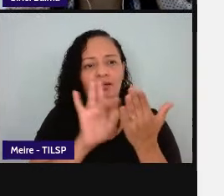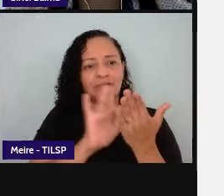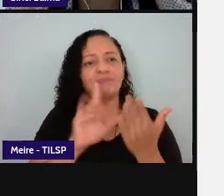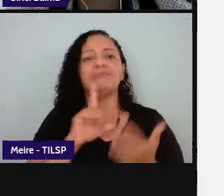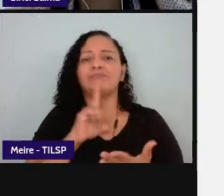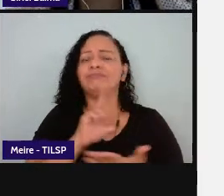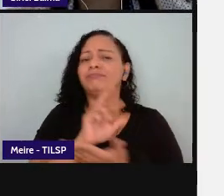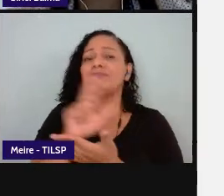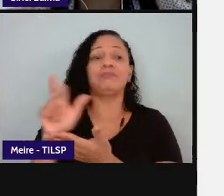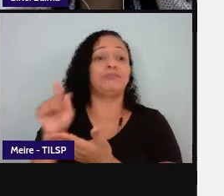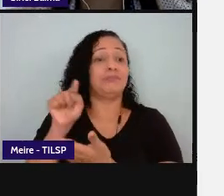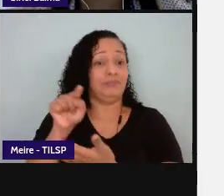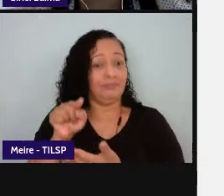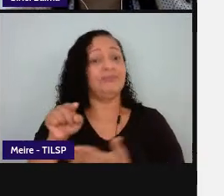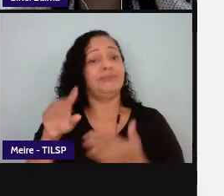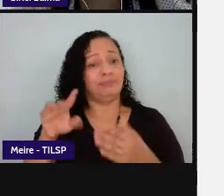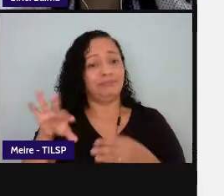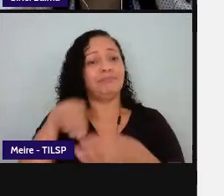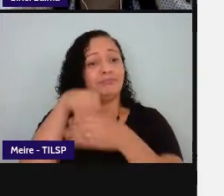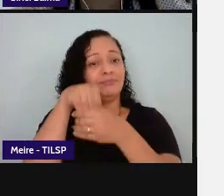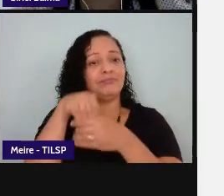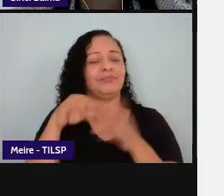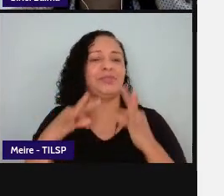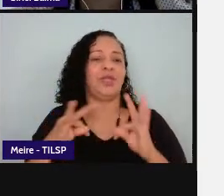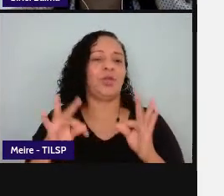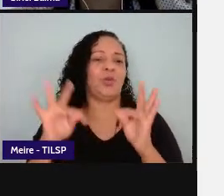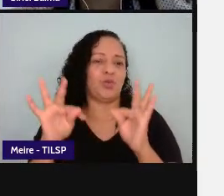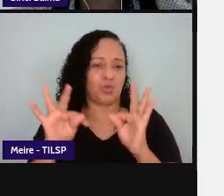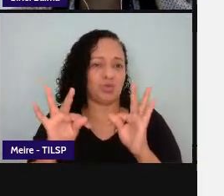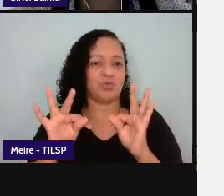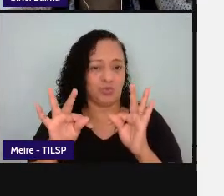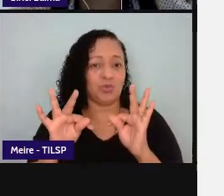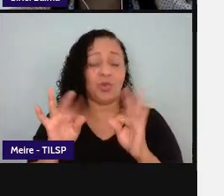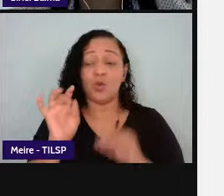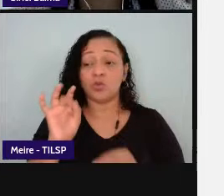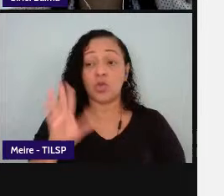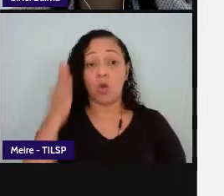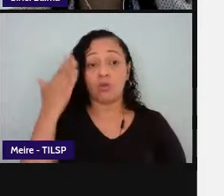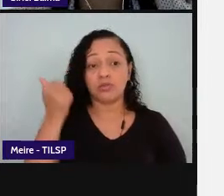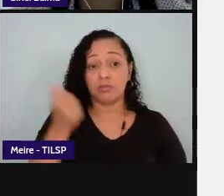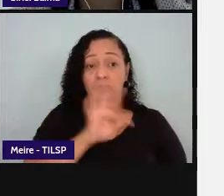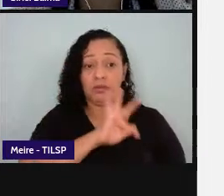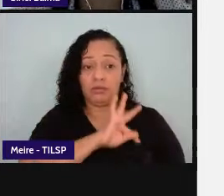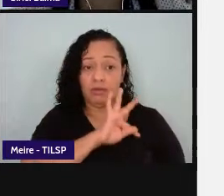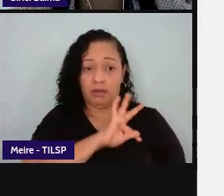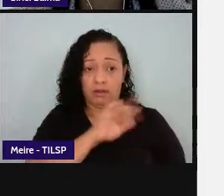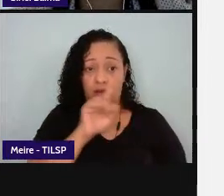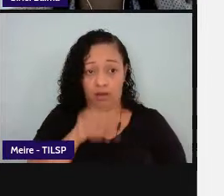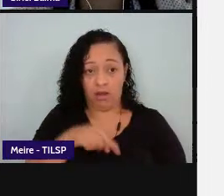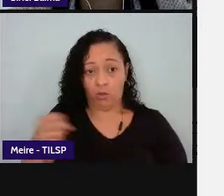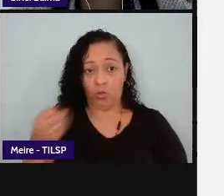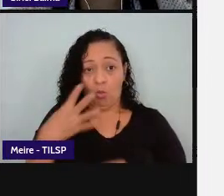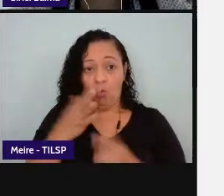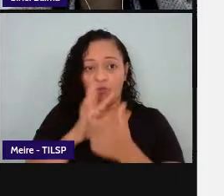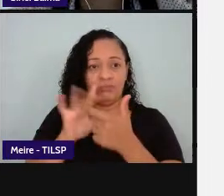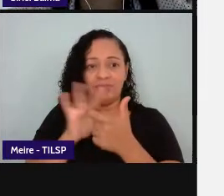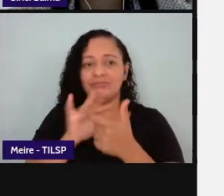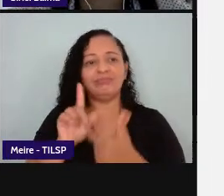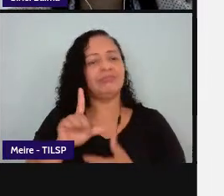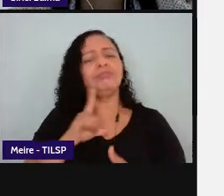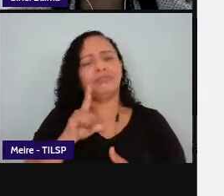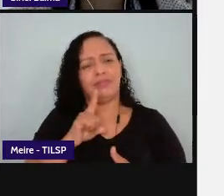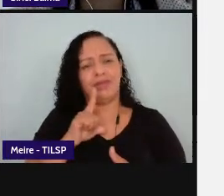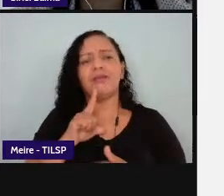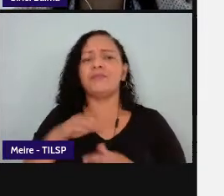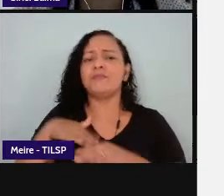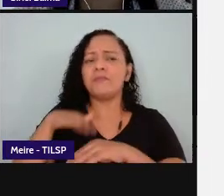mera técnica também não constitui por si só os novos letramentos então para além dessas novas tecnologias colocam em